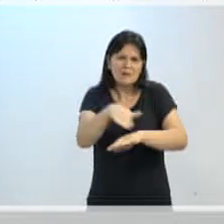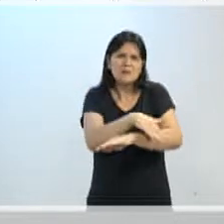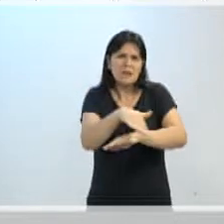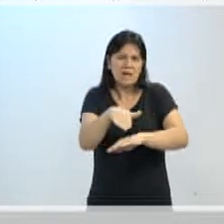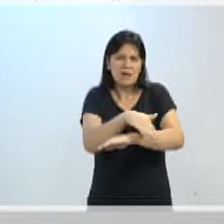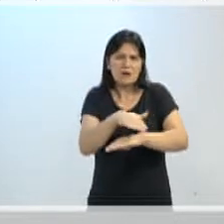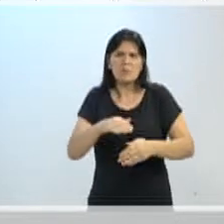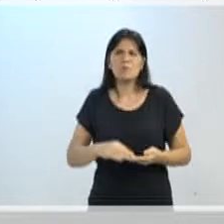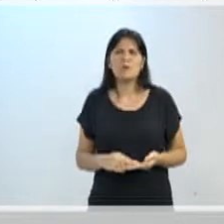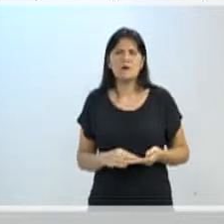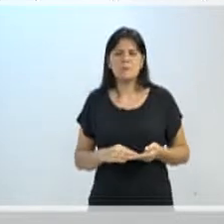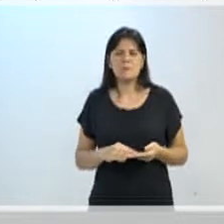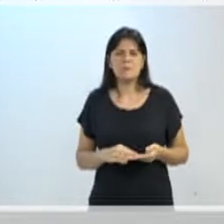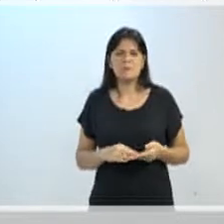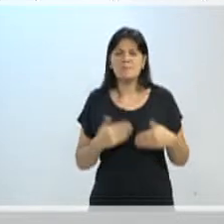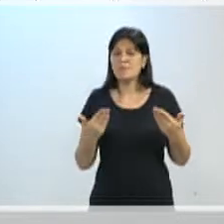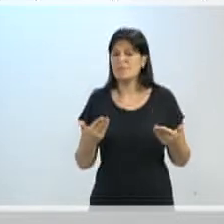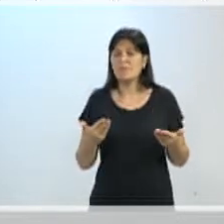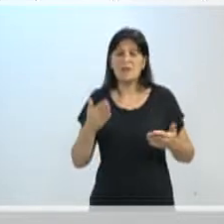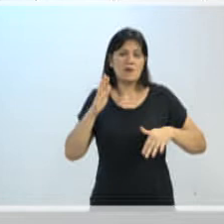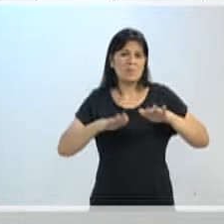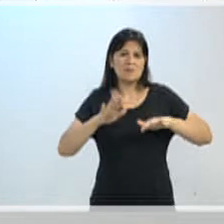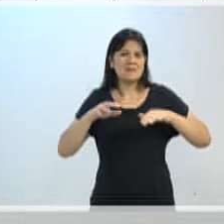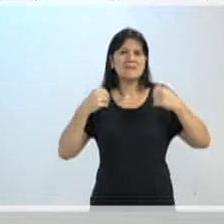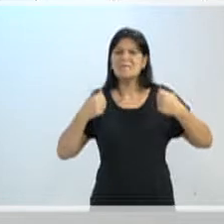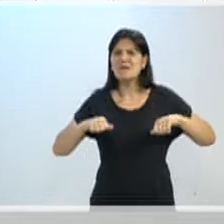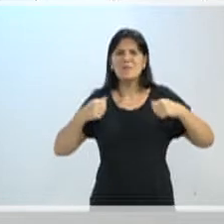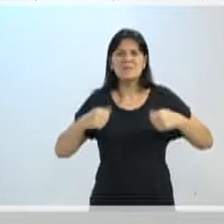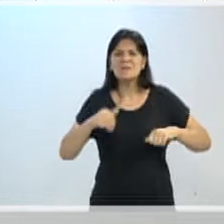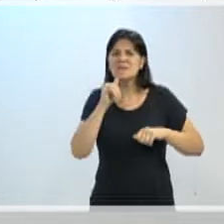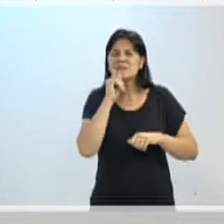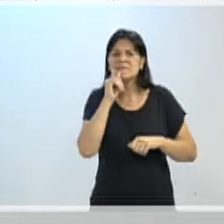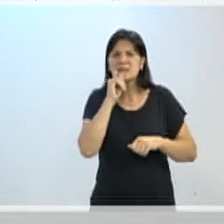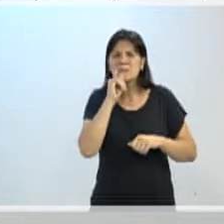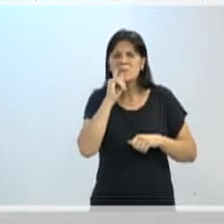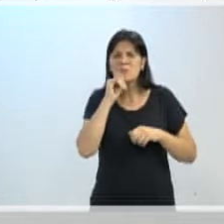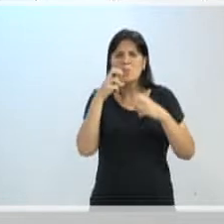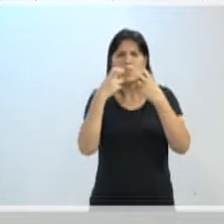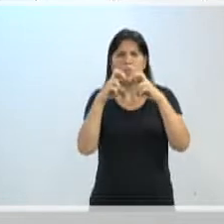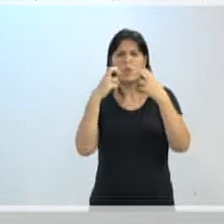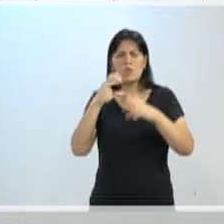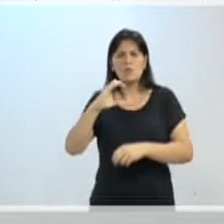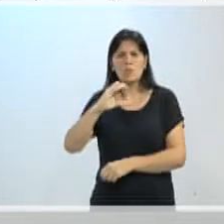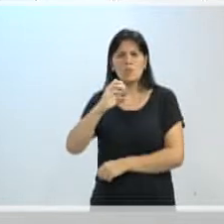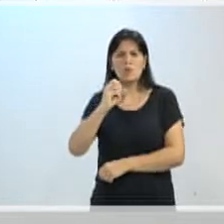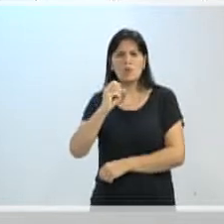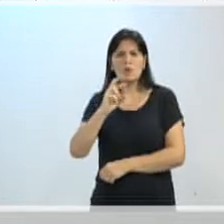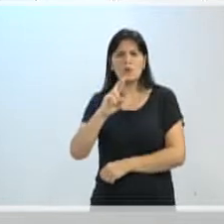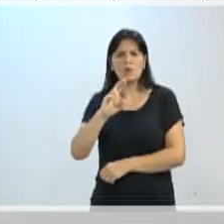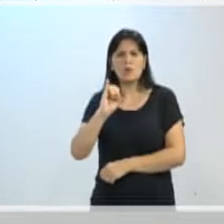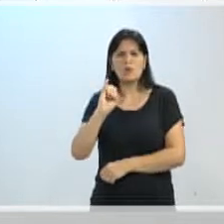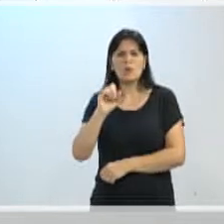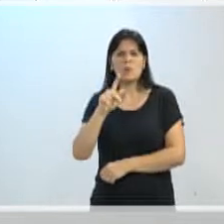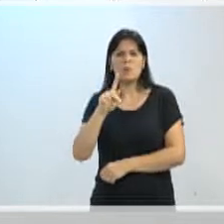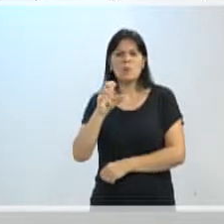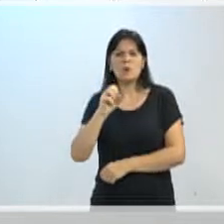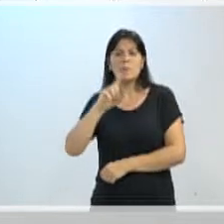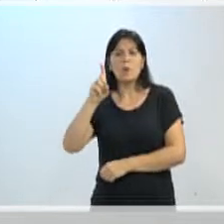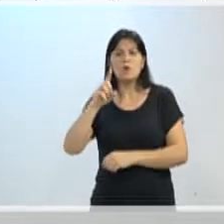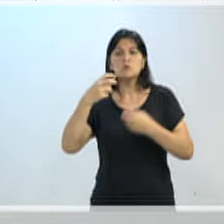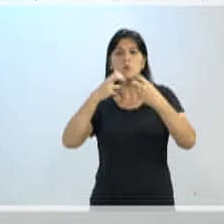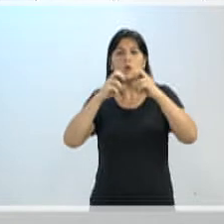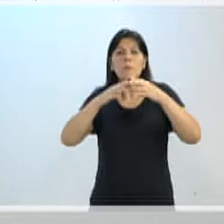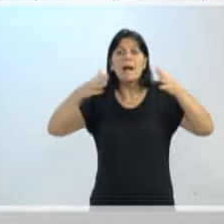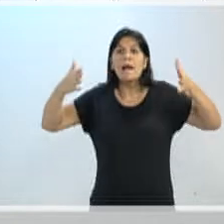acho que não é necessário você colocar um ônibus lá subindo a coripós, em todo respeito, mas um ônibus grande, eu tenho que